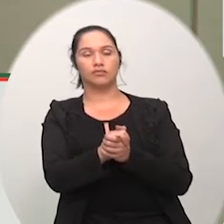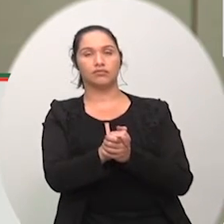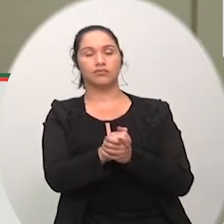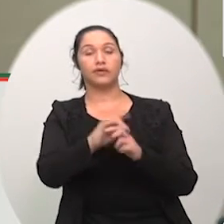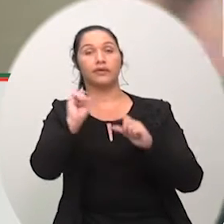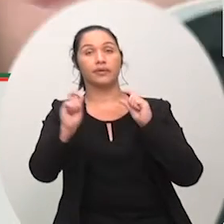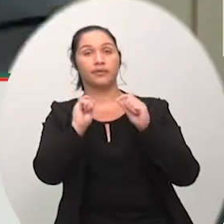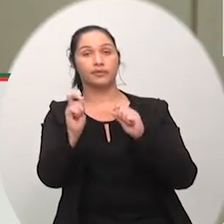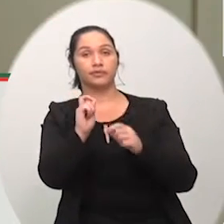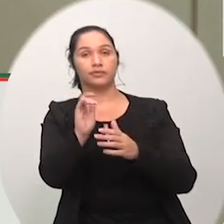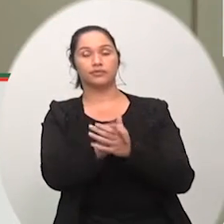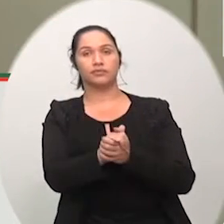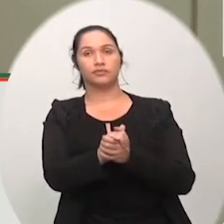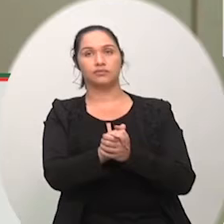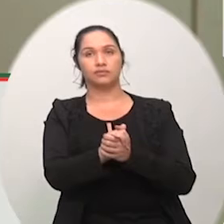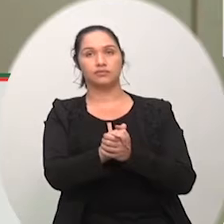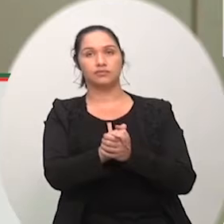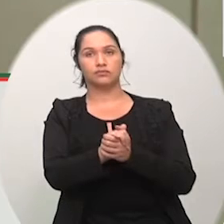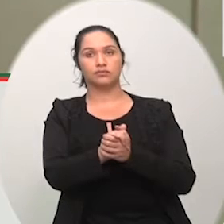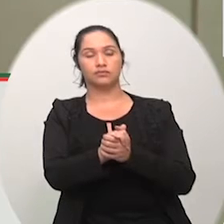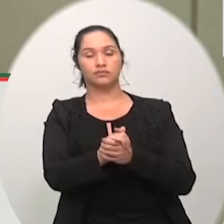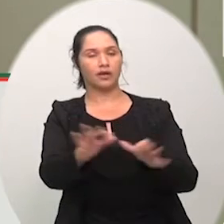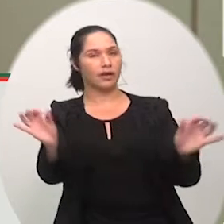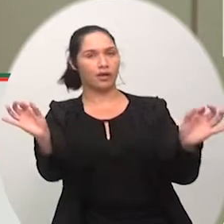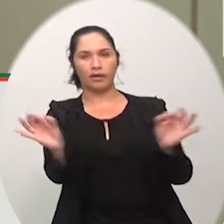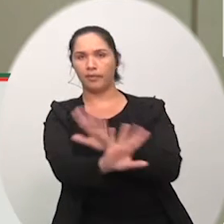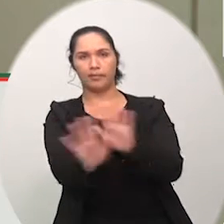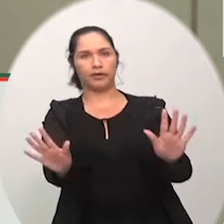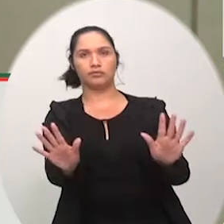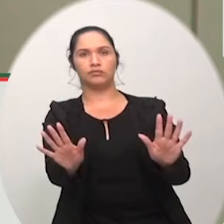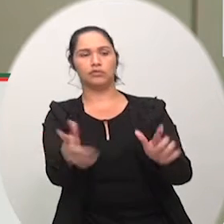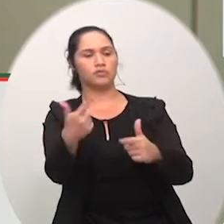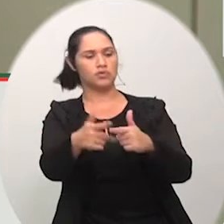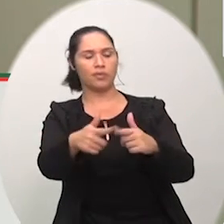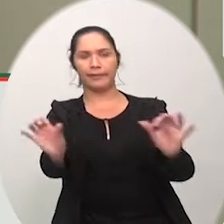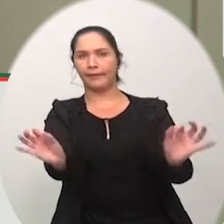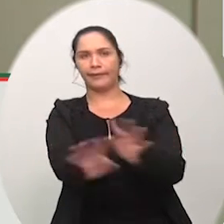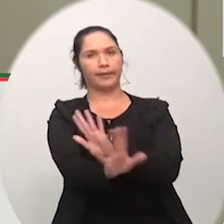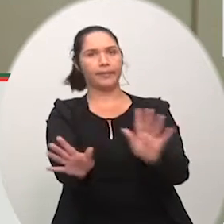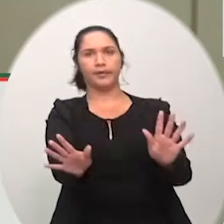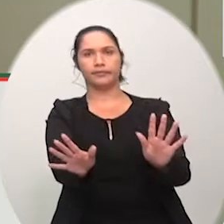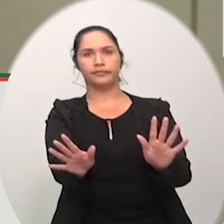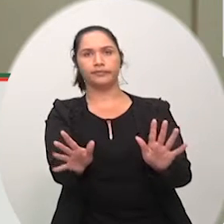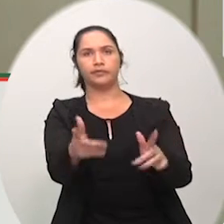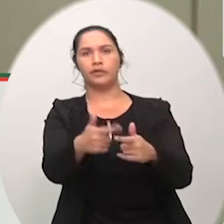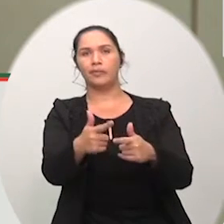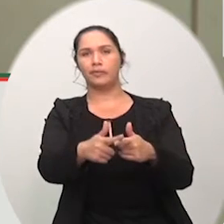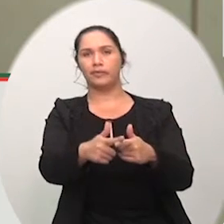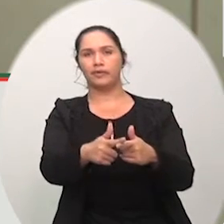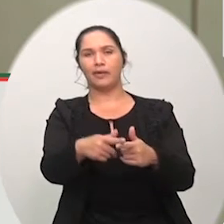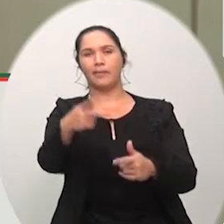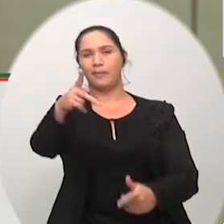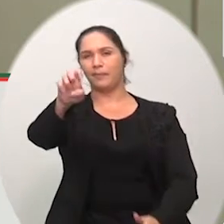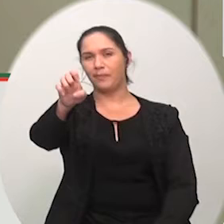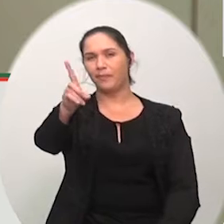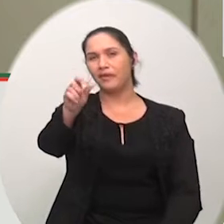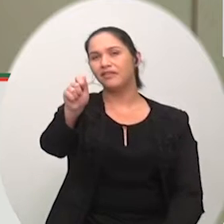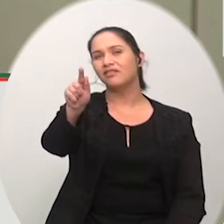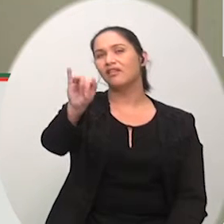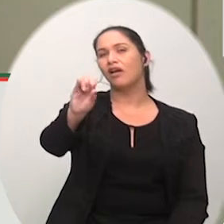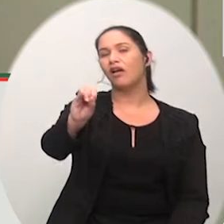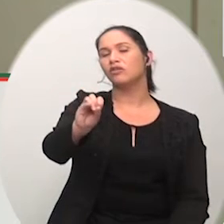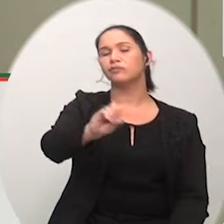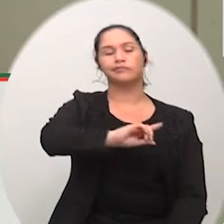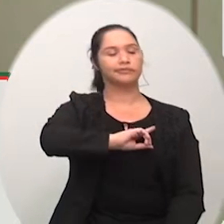realmente barrar definitivamente essa taxa essa taxação de pedágio e